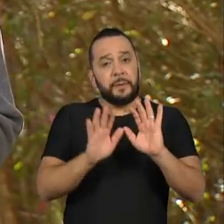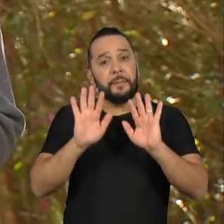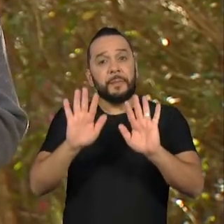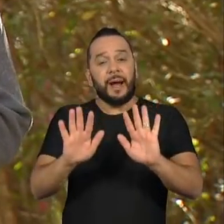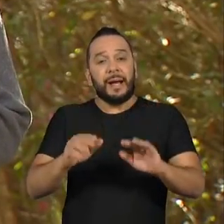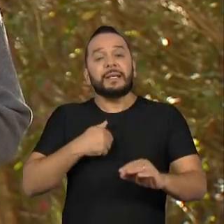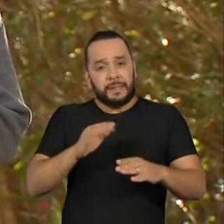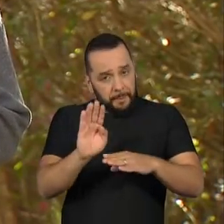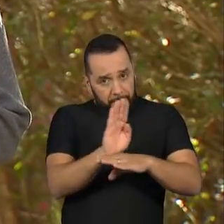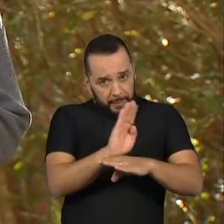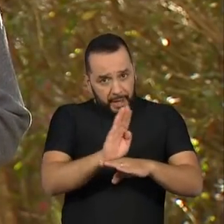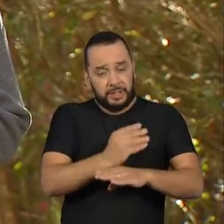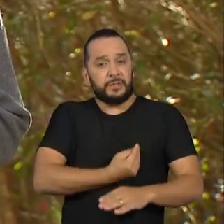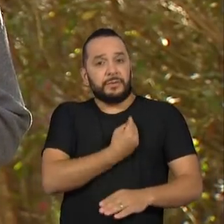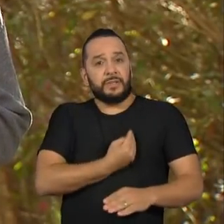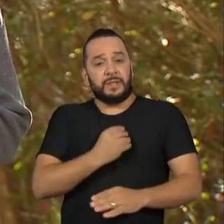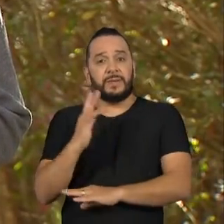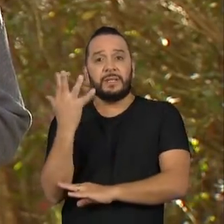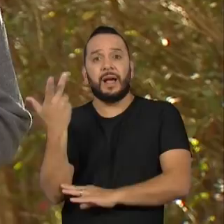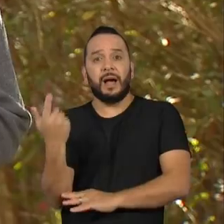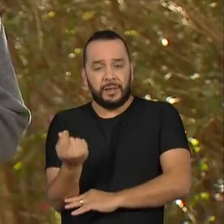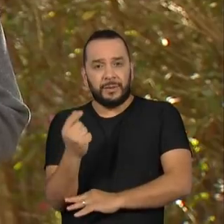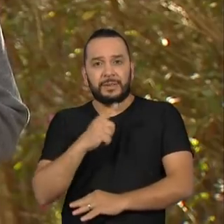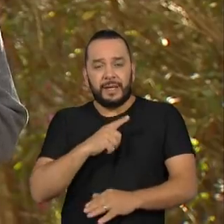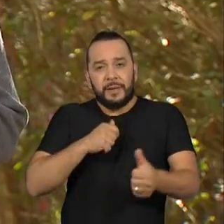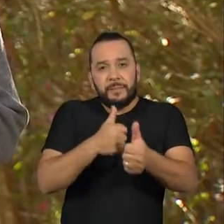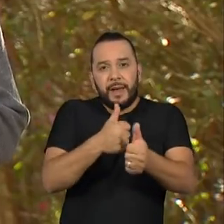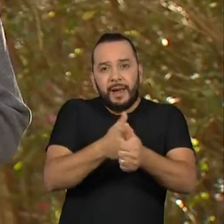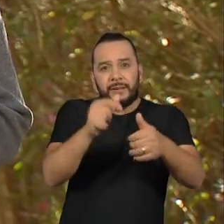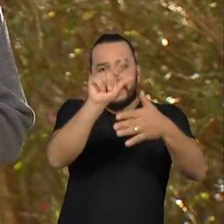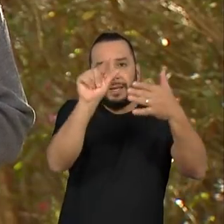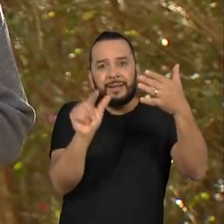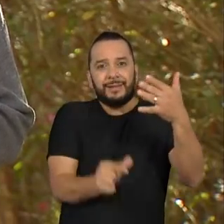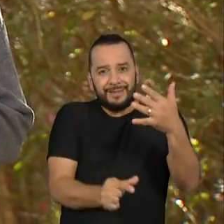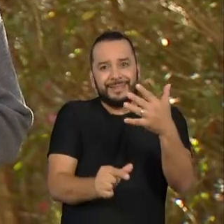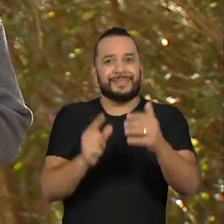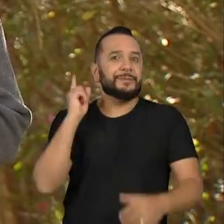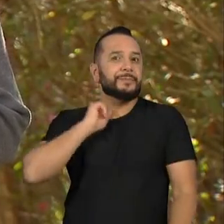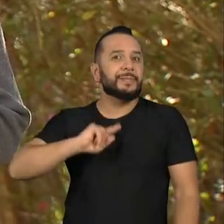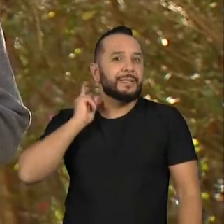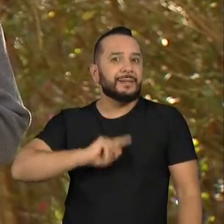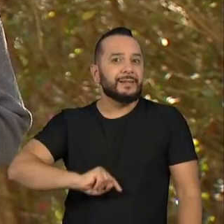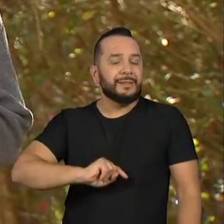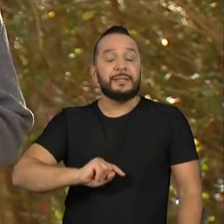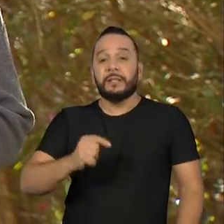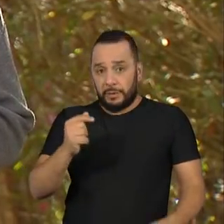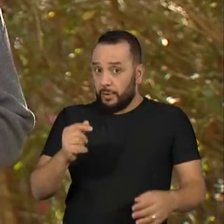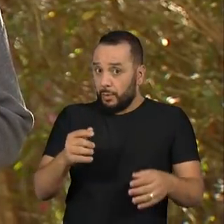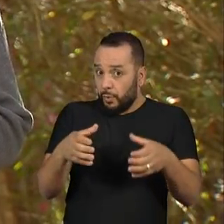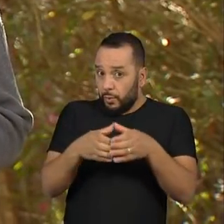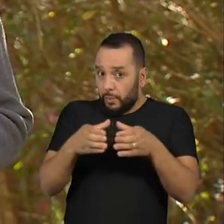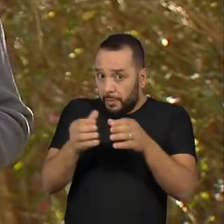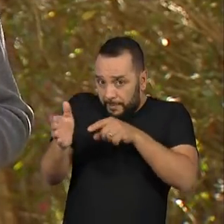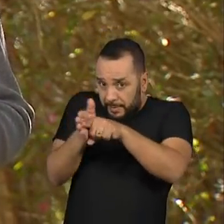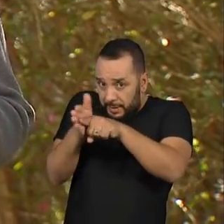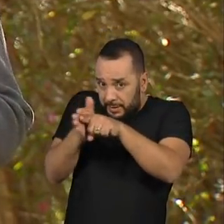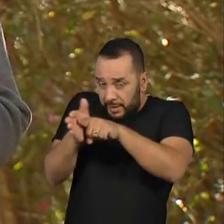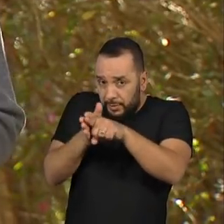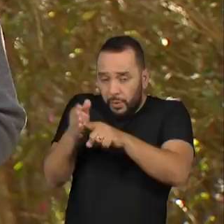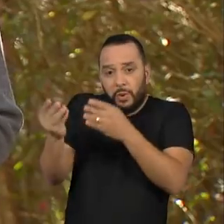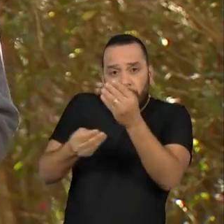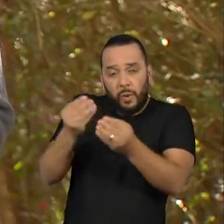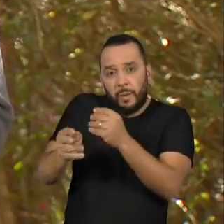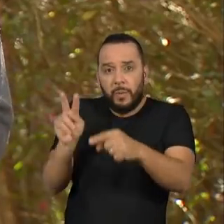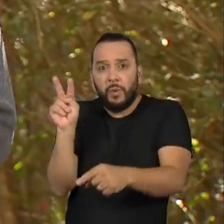de Cerrado com influência da Mata Atlântica em Minas Gerais. Os pesquisadores do Programa Nacional de Conservação de